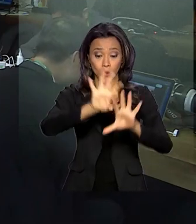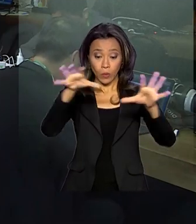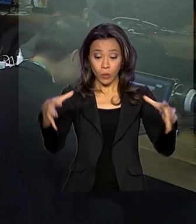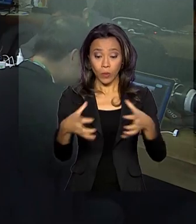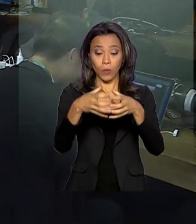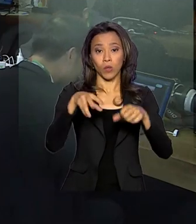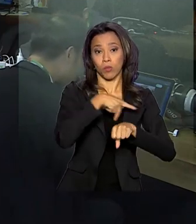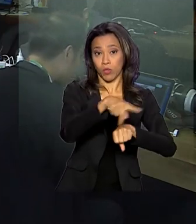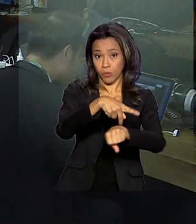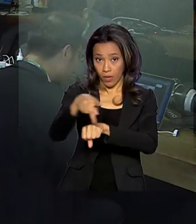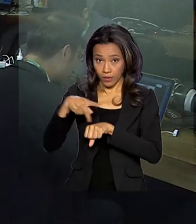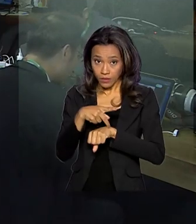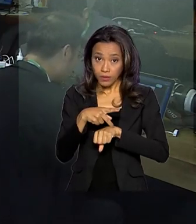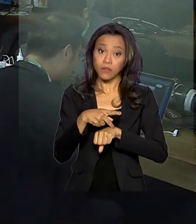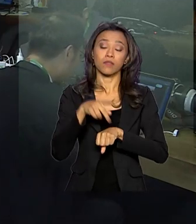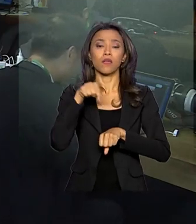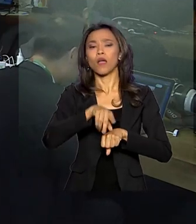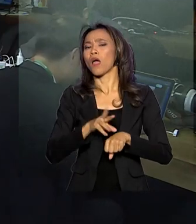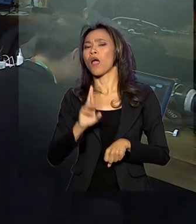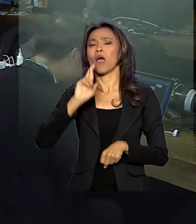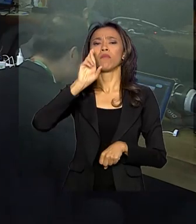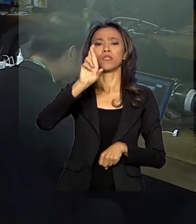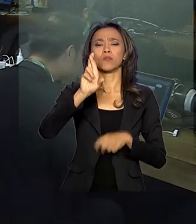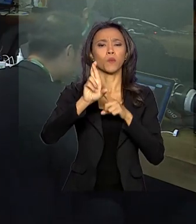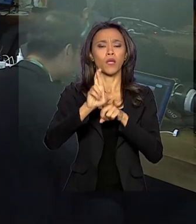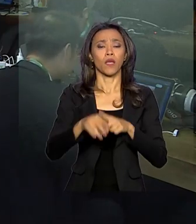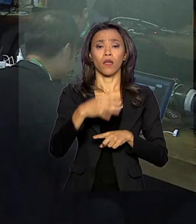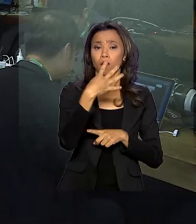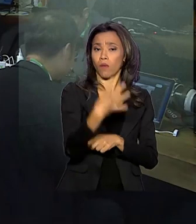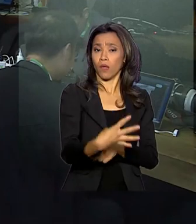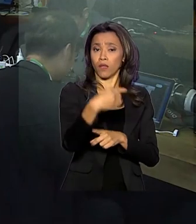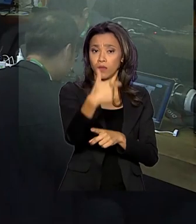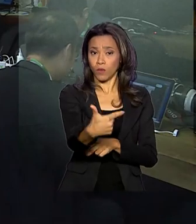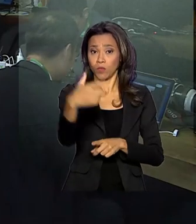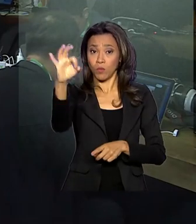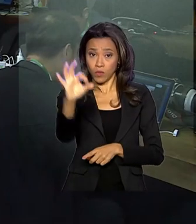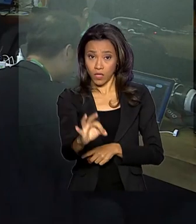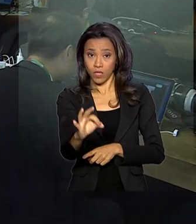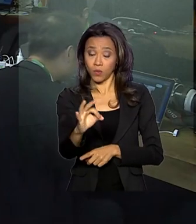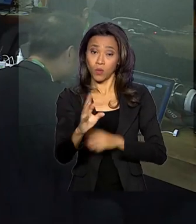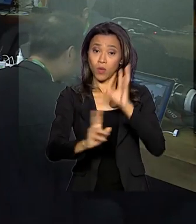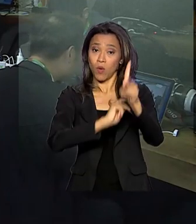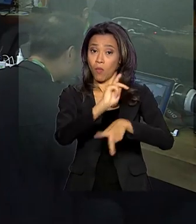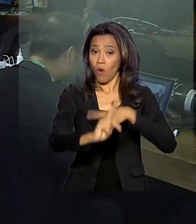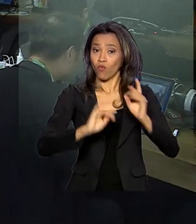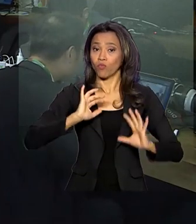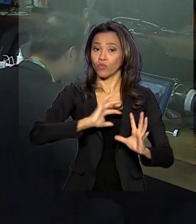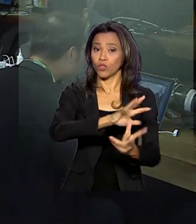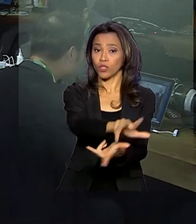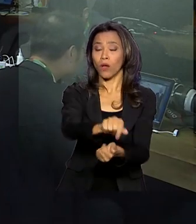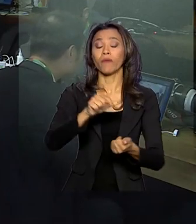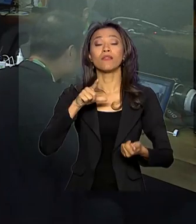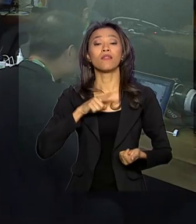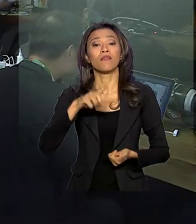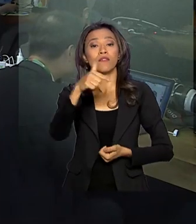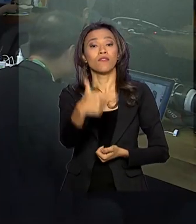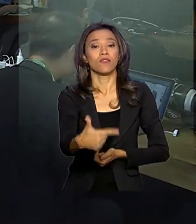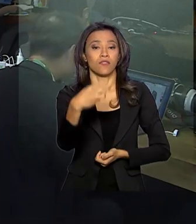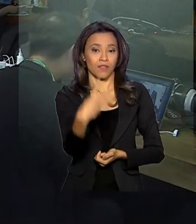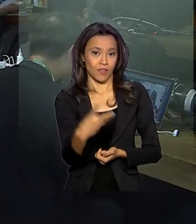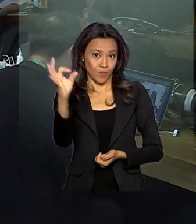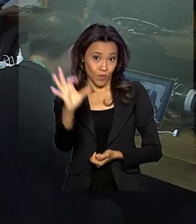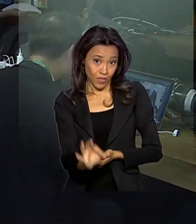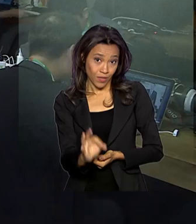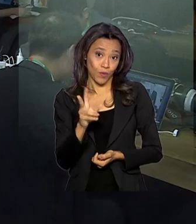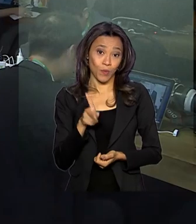Índia, China e África do Sul, representam 42% da população mundial e concentram 23% do